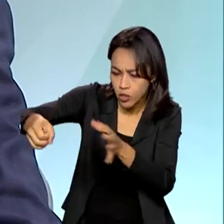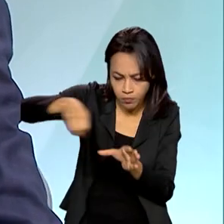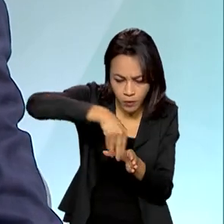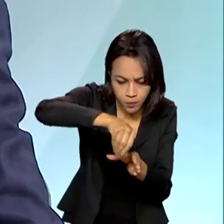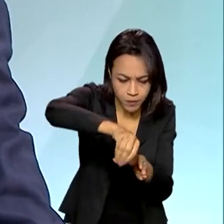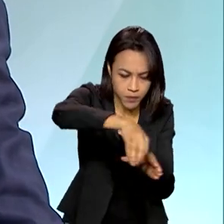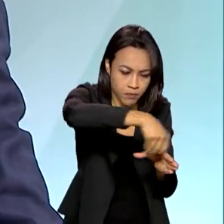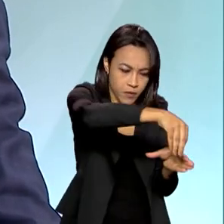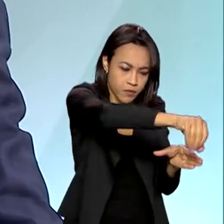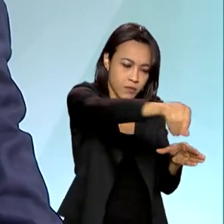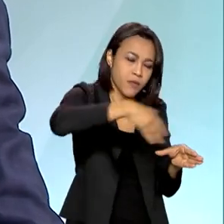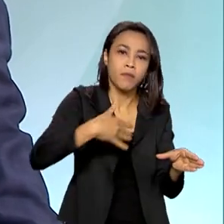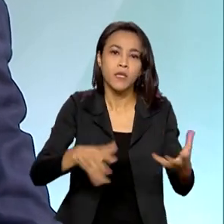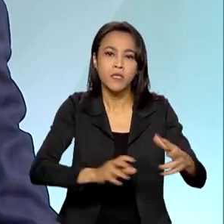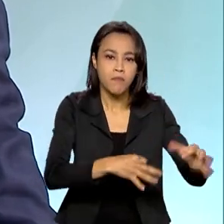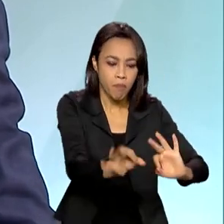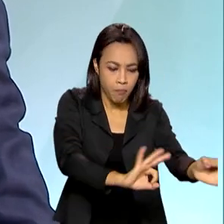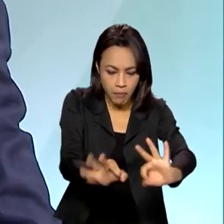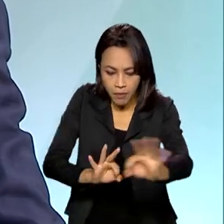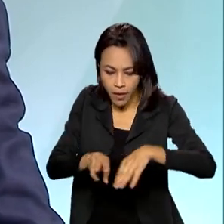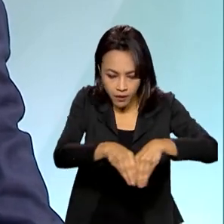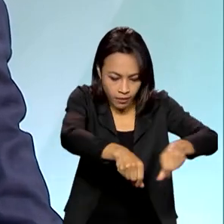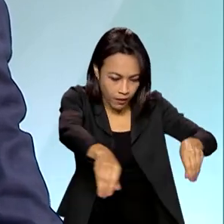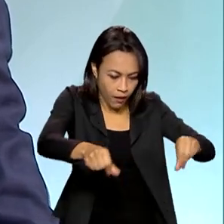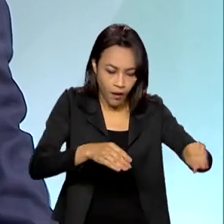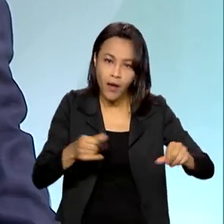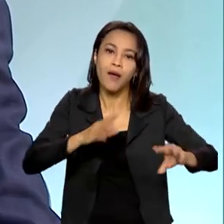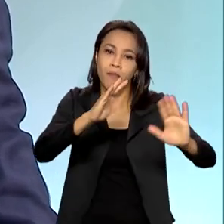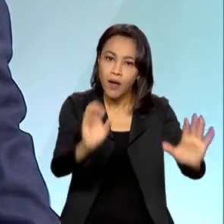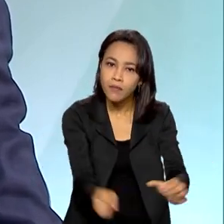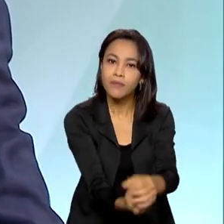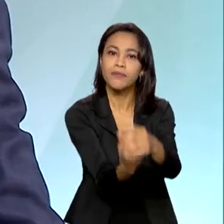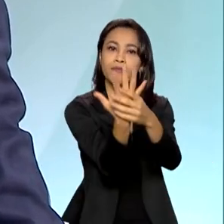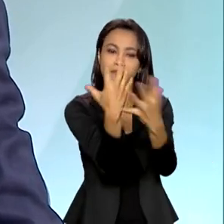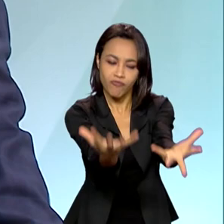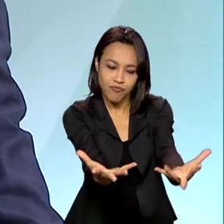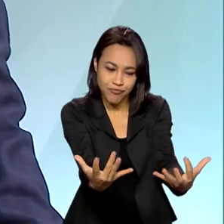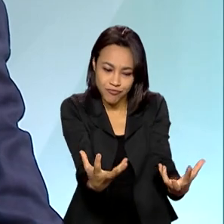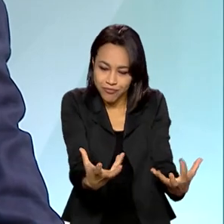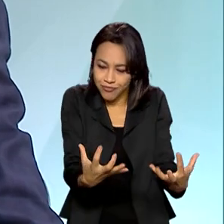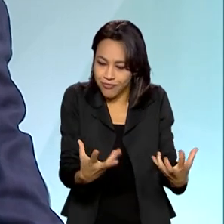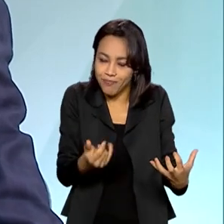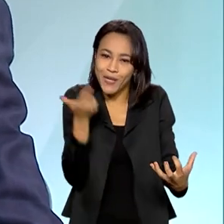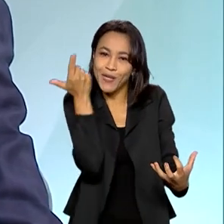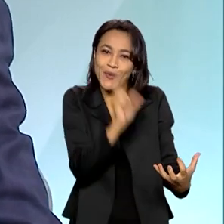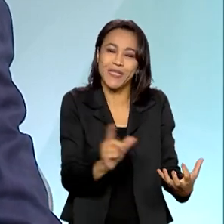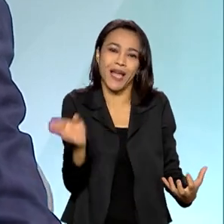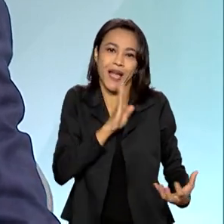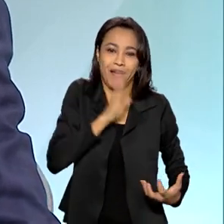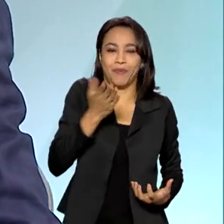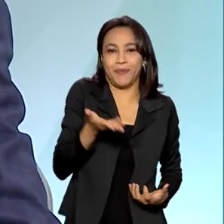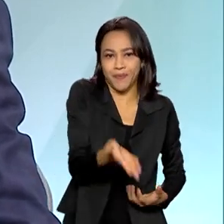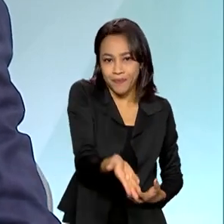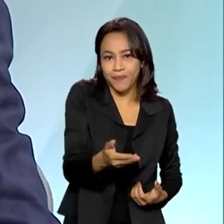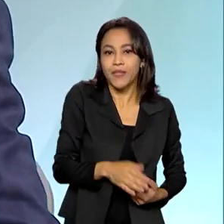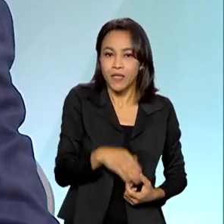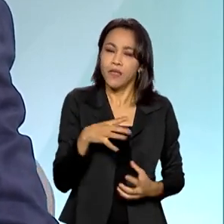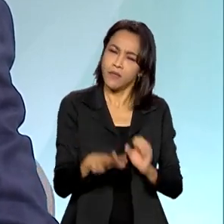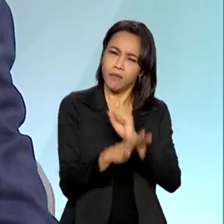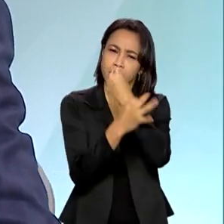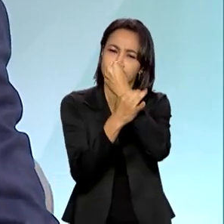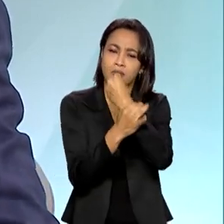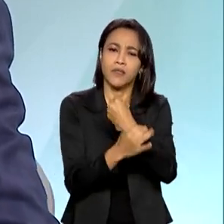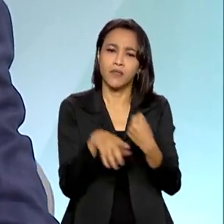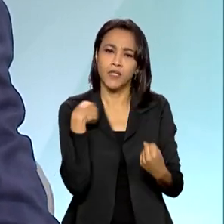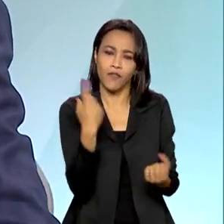os insumos agrícolas, os defensivos, enfim, os fertilizantes, para que ele possa plantar o mais rápido possível. E a gente garantia que vamos ter